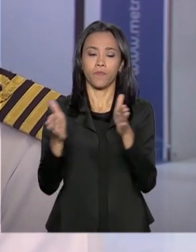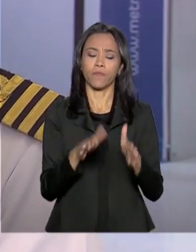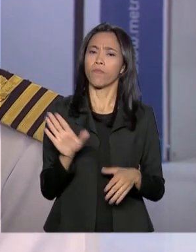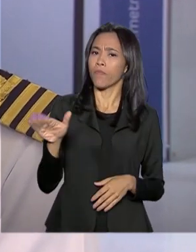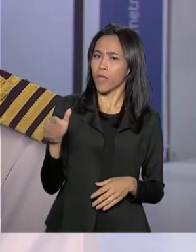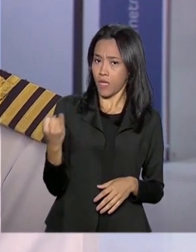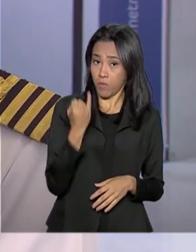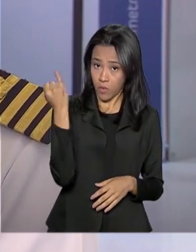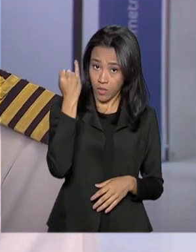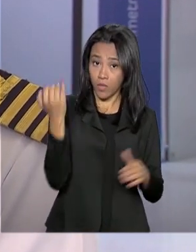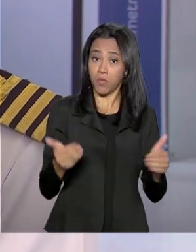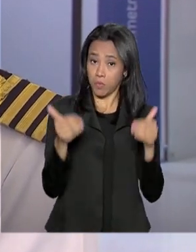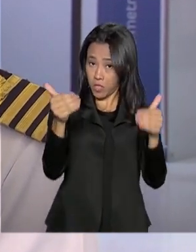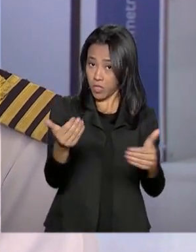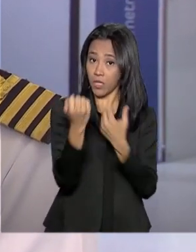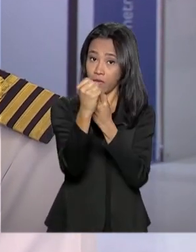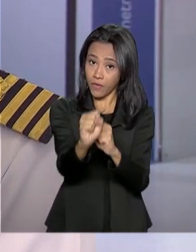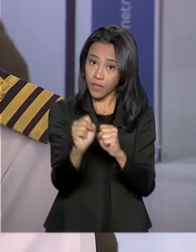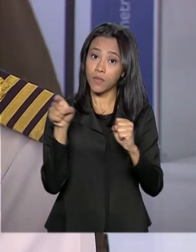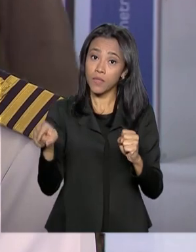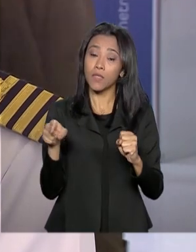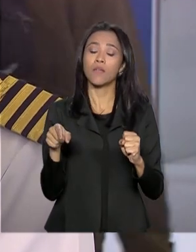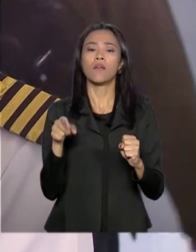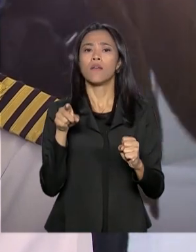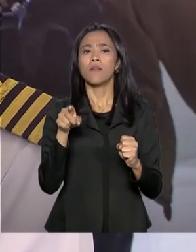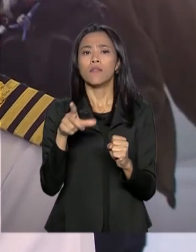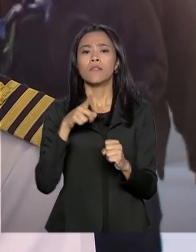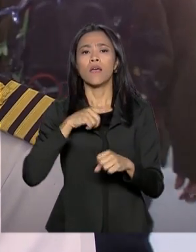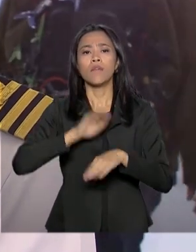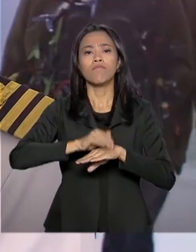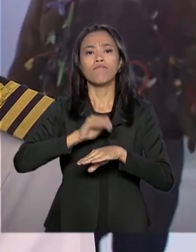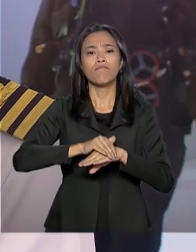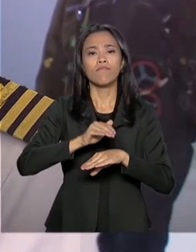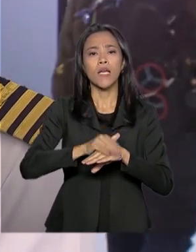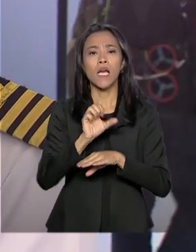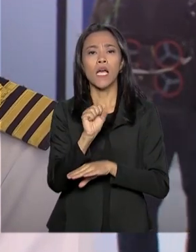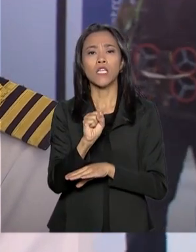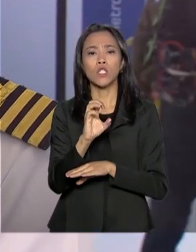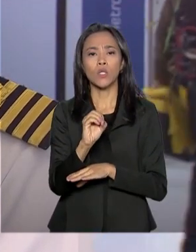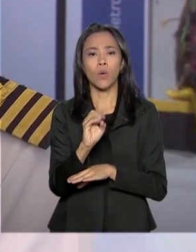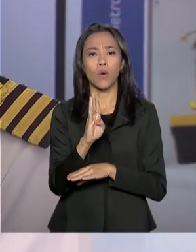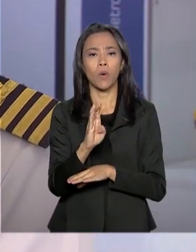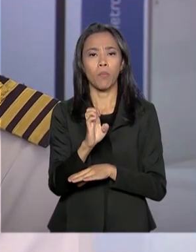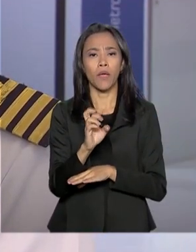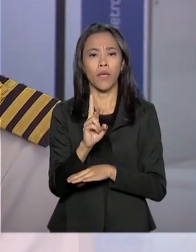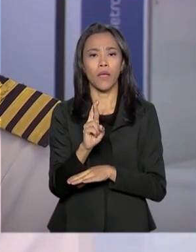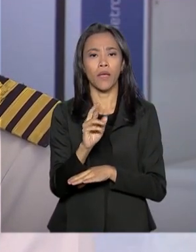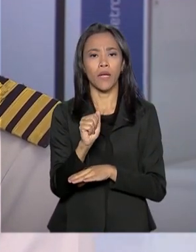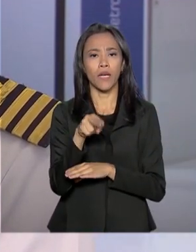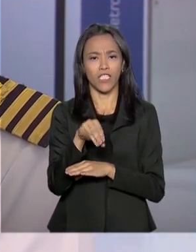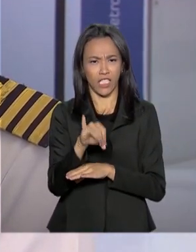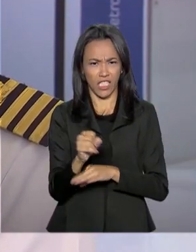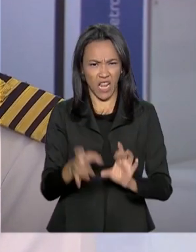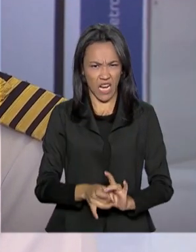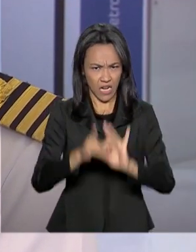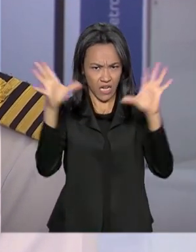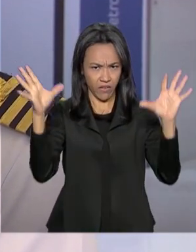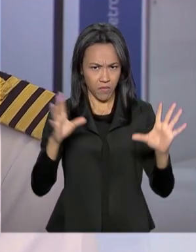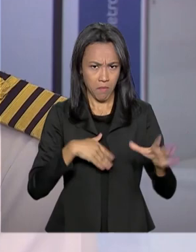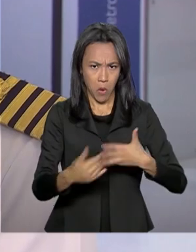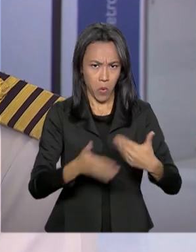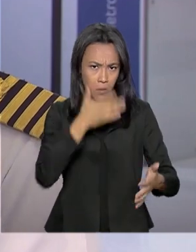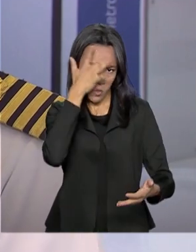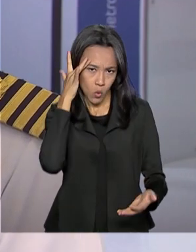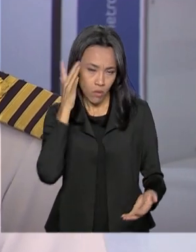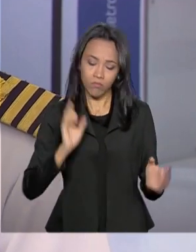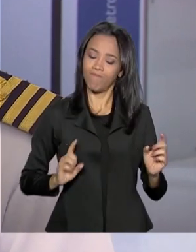da Defesa uma questão da soberania nacional, né? Não é possível liberar o uso de drones totalmente para a população? Não,